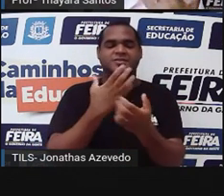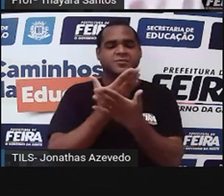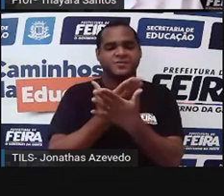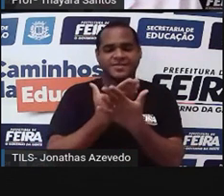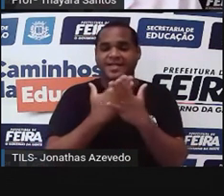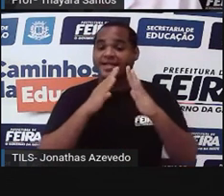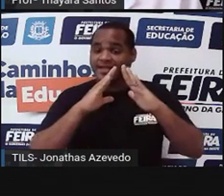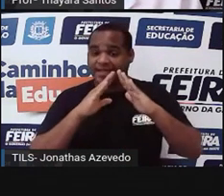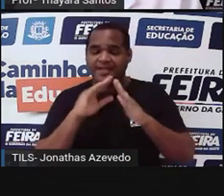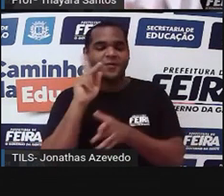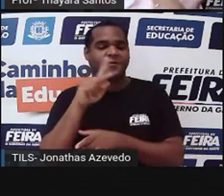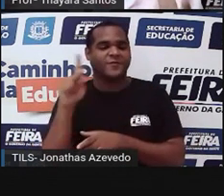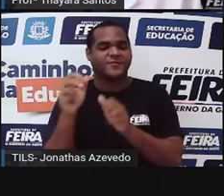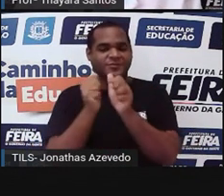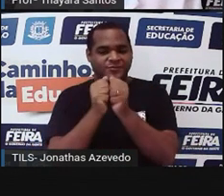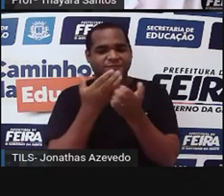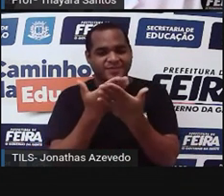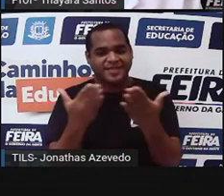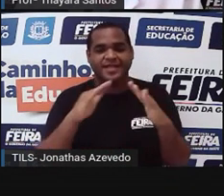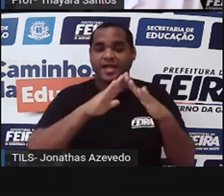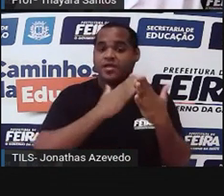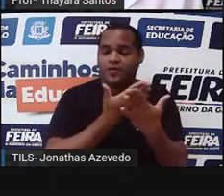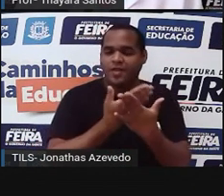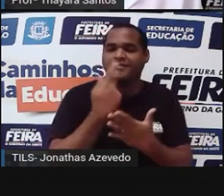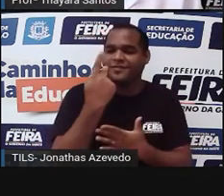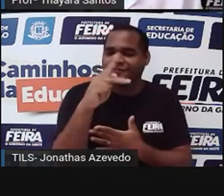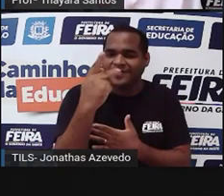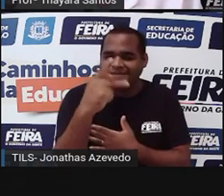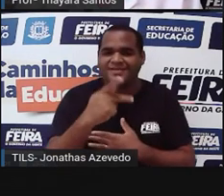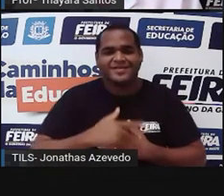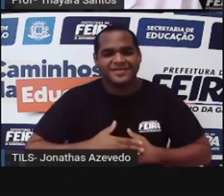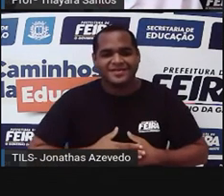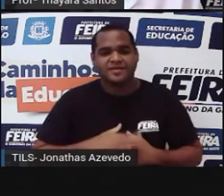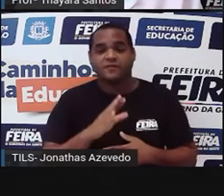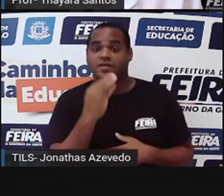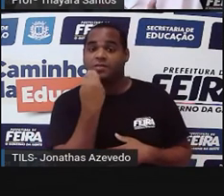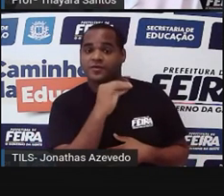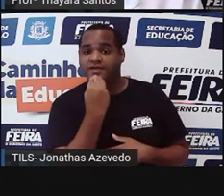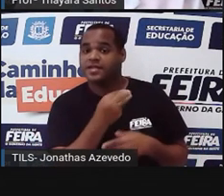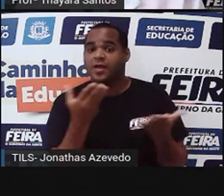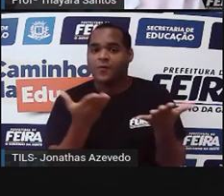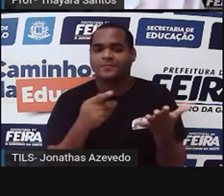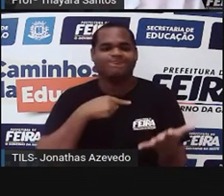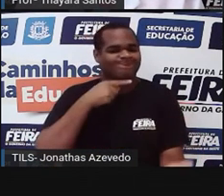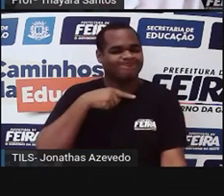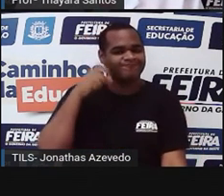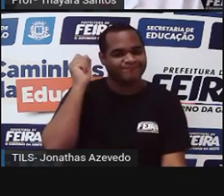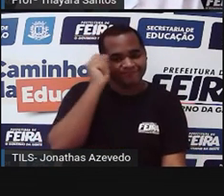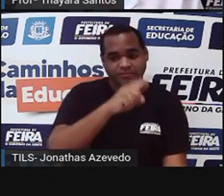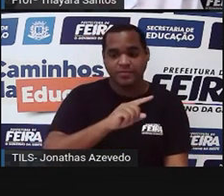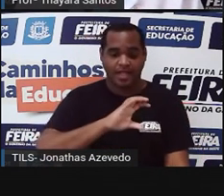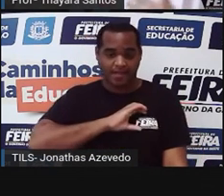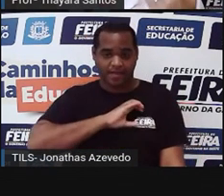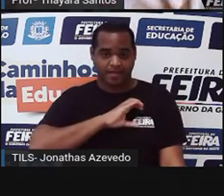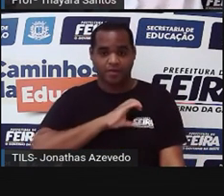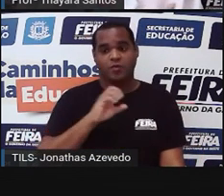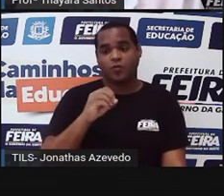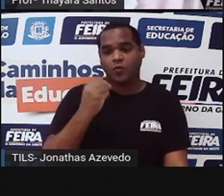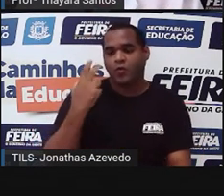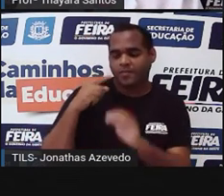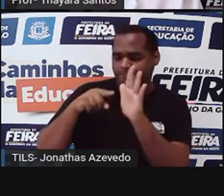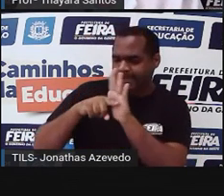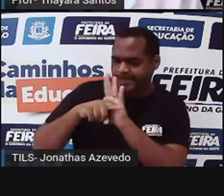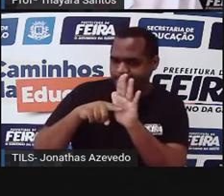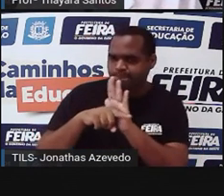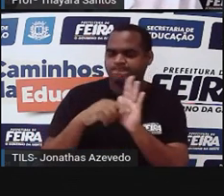casa com os professores de vocês, na escola de vocês, que vocês aproveitem esse momento para tirar dúvidas com os colegas de vocês, pesquisar